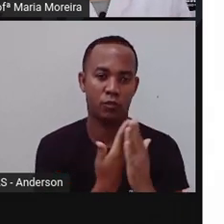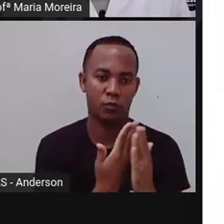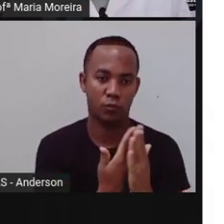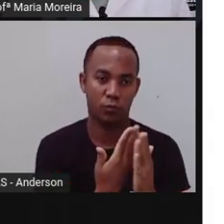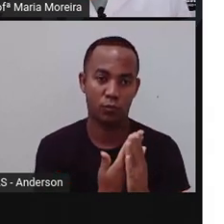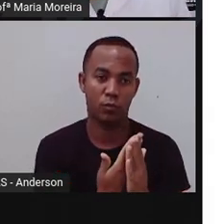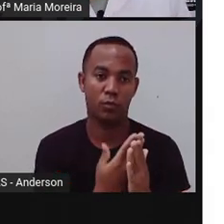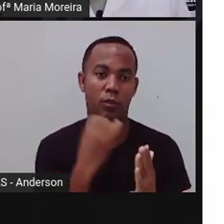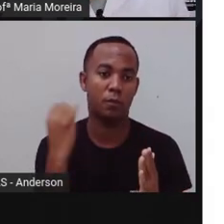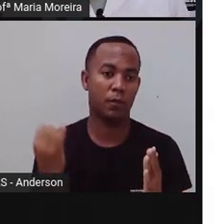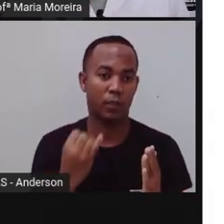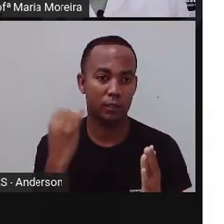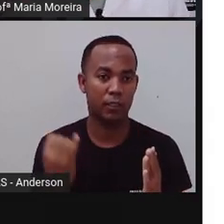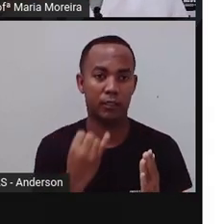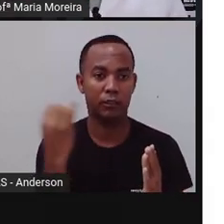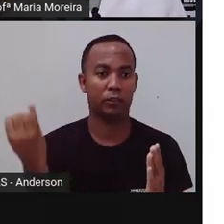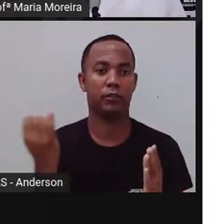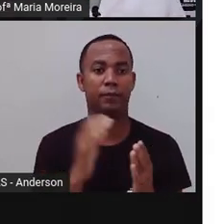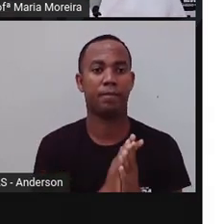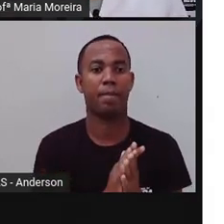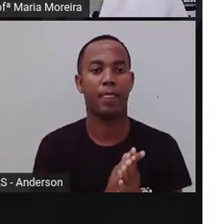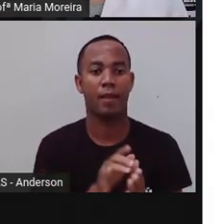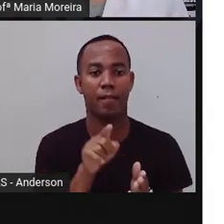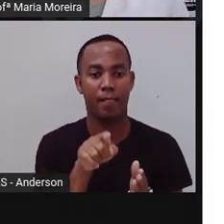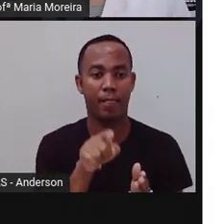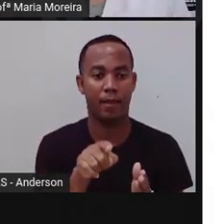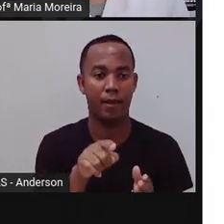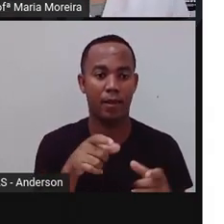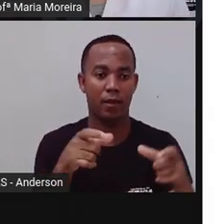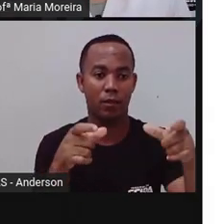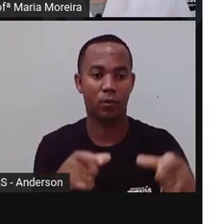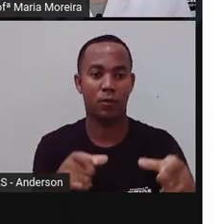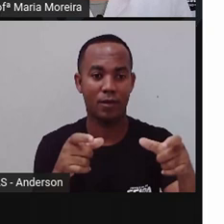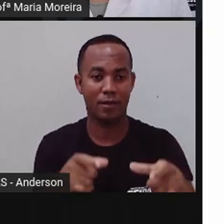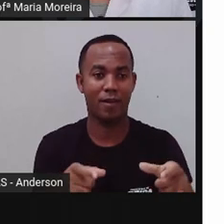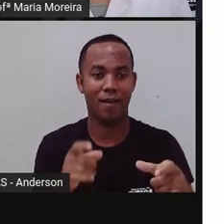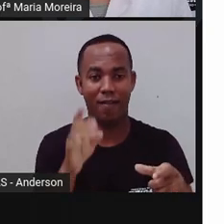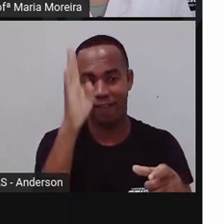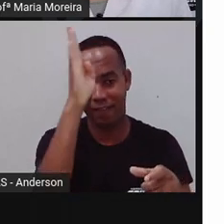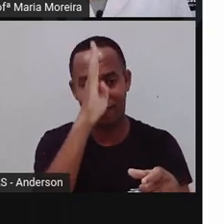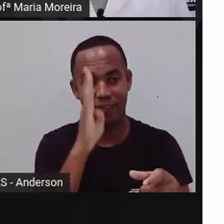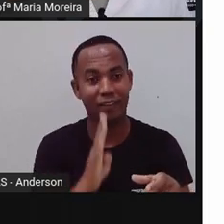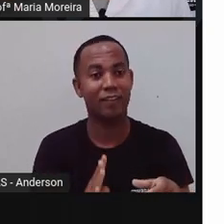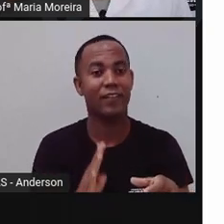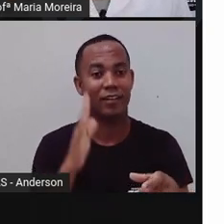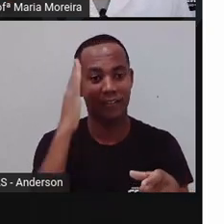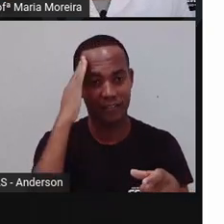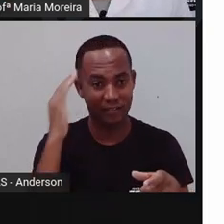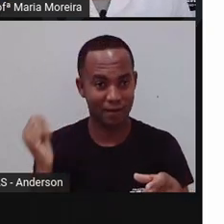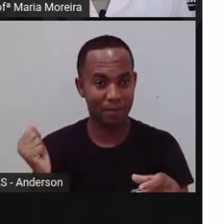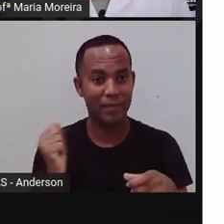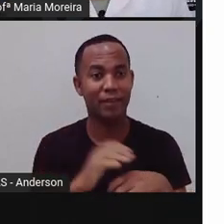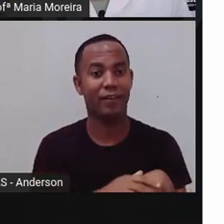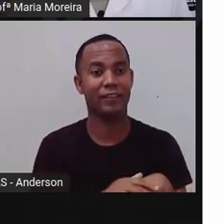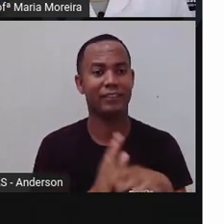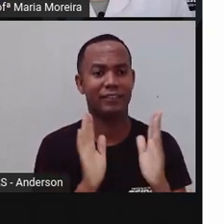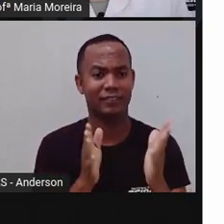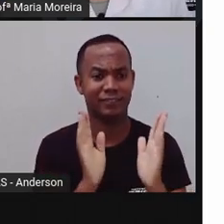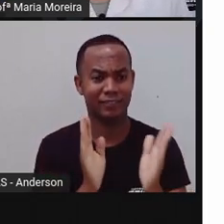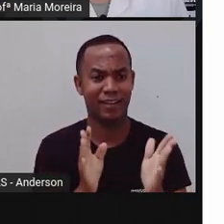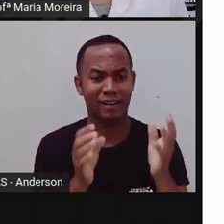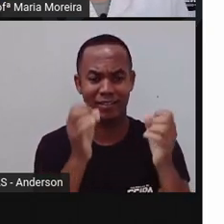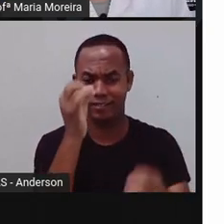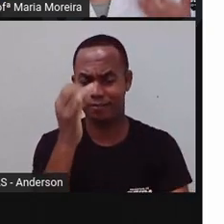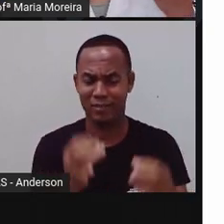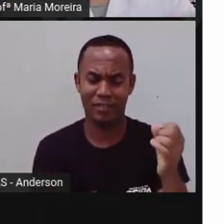importante. E a escola, Anderson, é um espaço público. Sabia disso? Sabia, porque a gente já falou sobre isso aqui